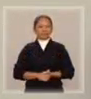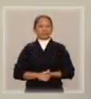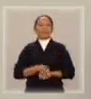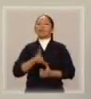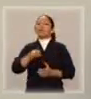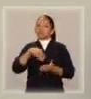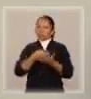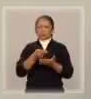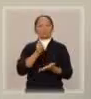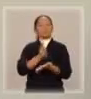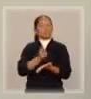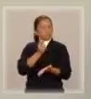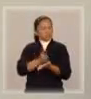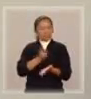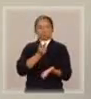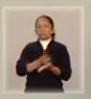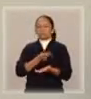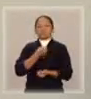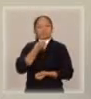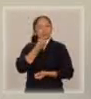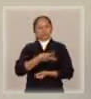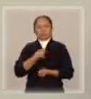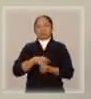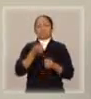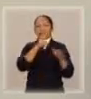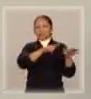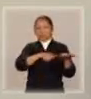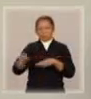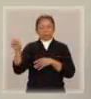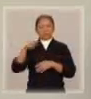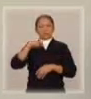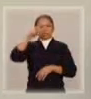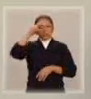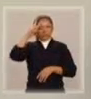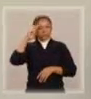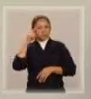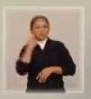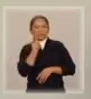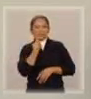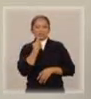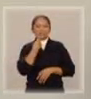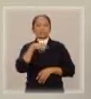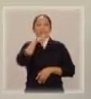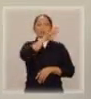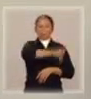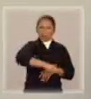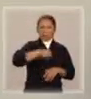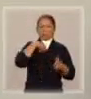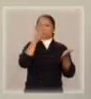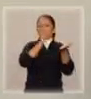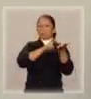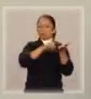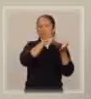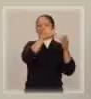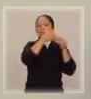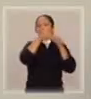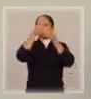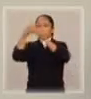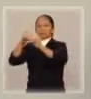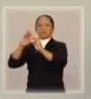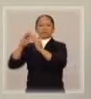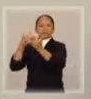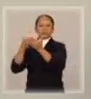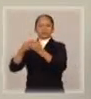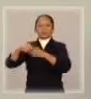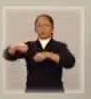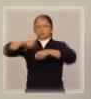mantive. Ou seja, durante a semana de segunda a sexta-feira, eu pego ela pela manhã, levo à escola, almoço